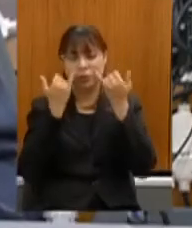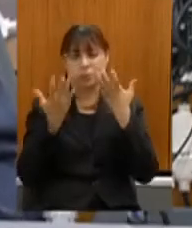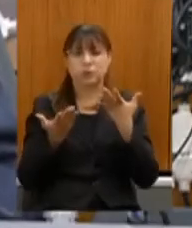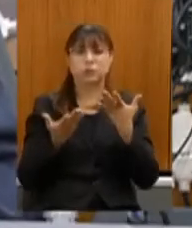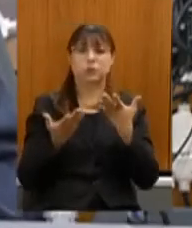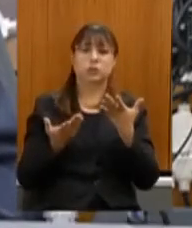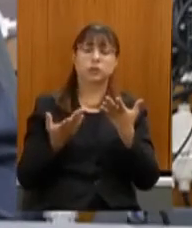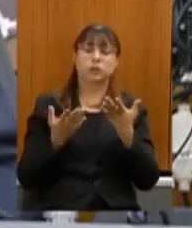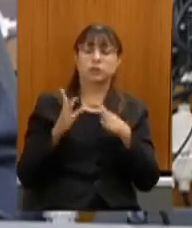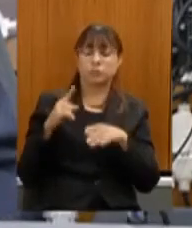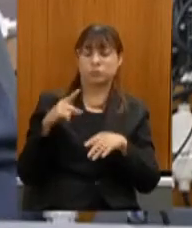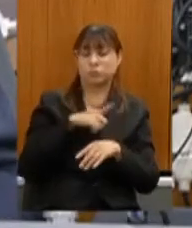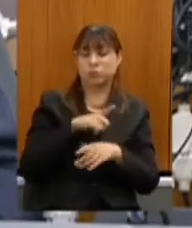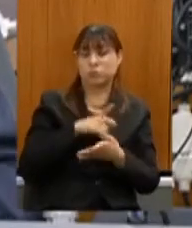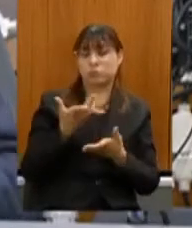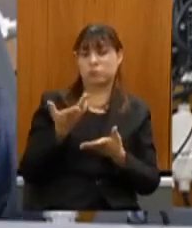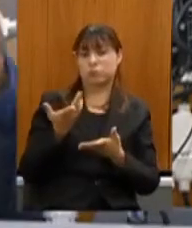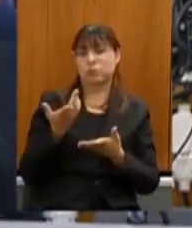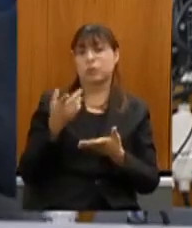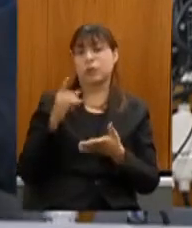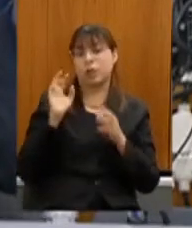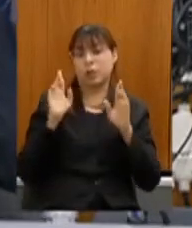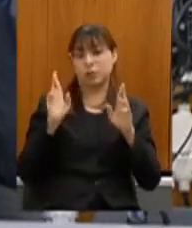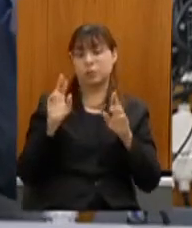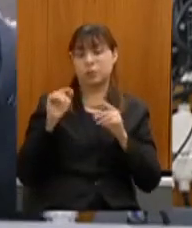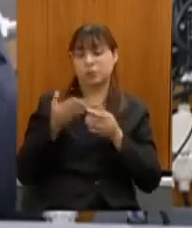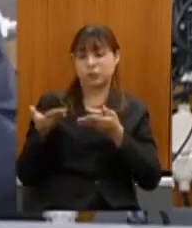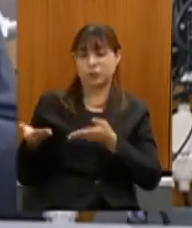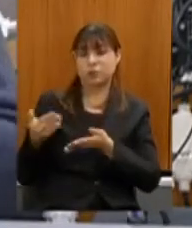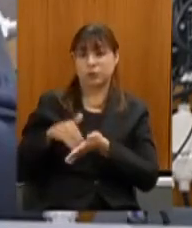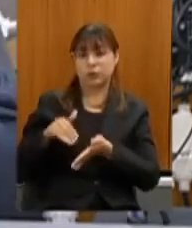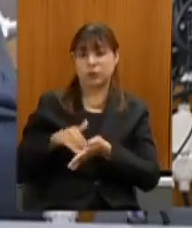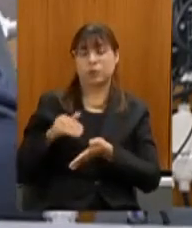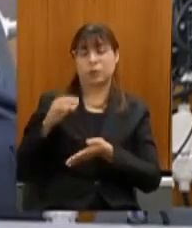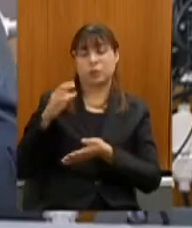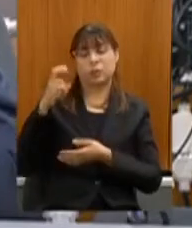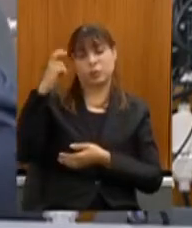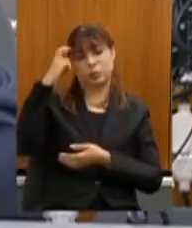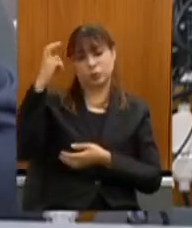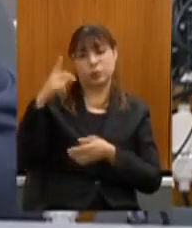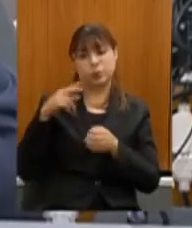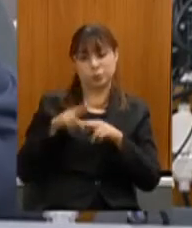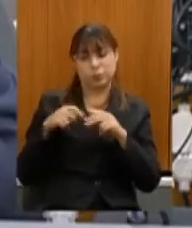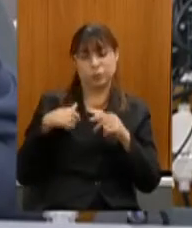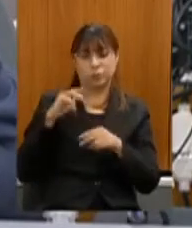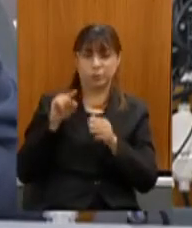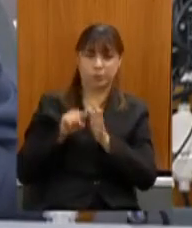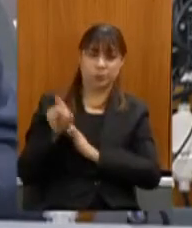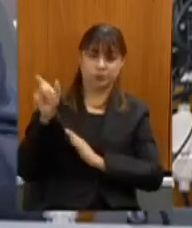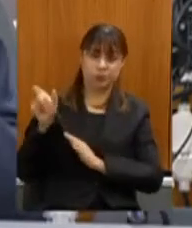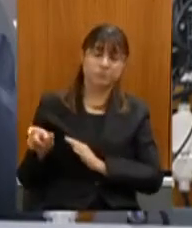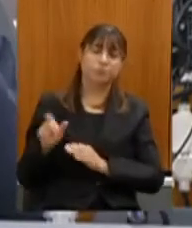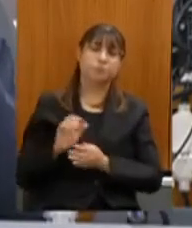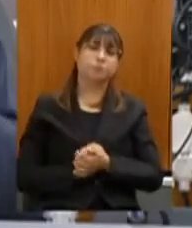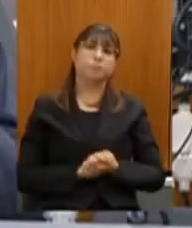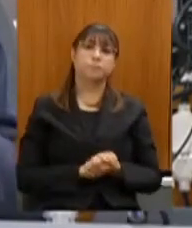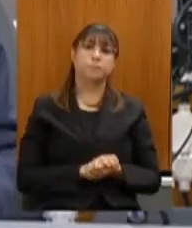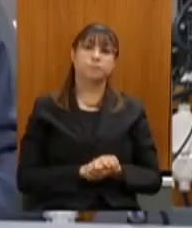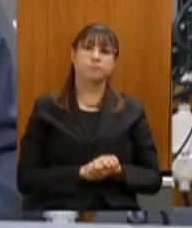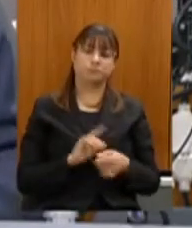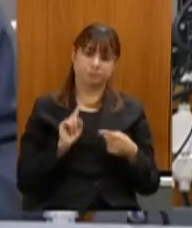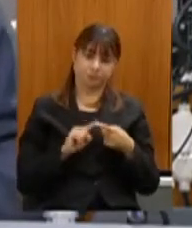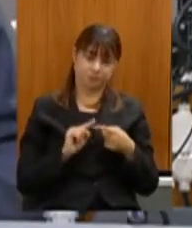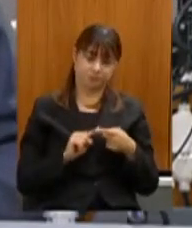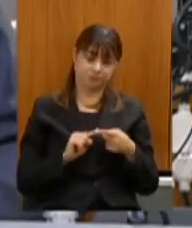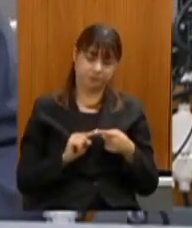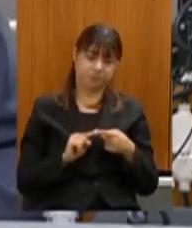essa questão estava sendo tratada pela secretaria de cultura por isso que eu estou agora fazendo essa pergunta a vossa excelência um